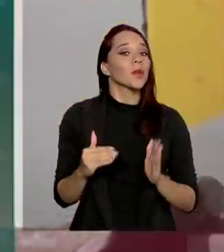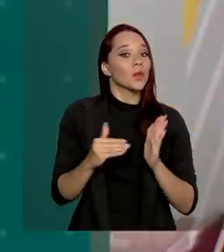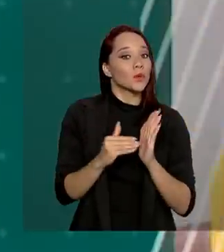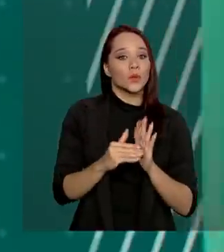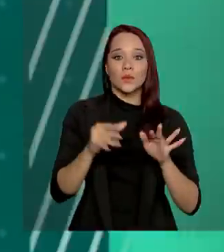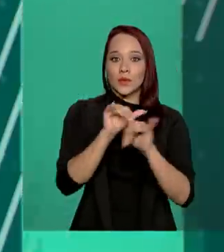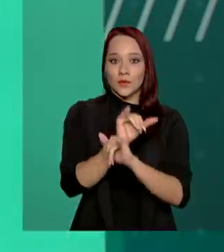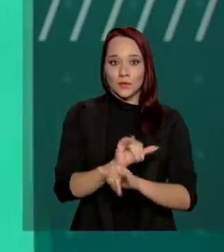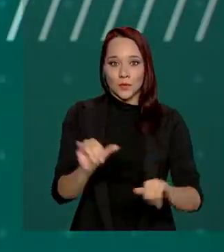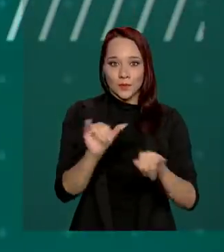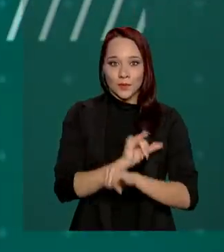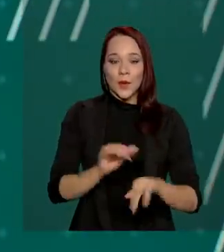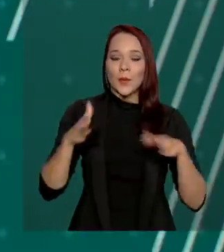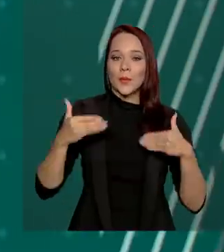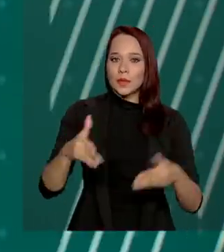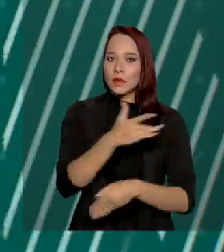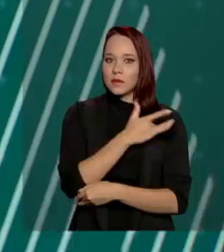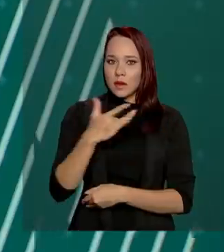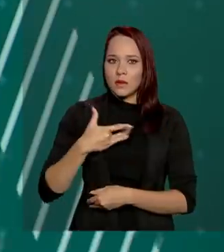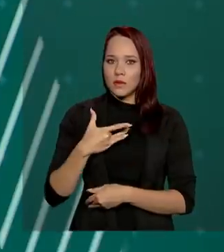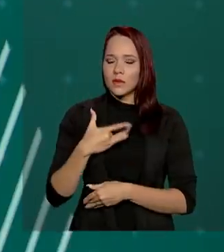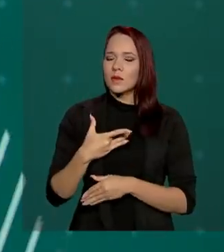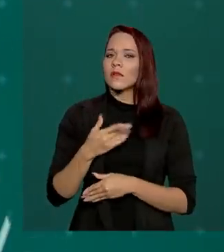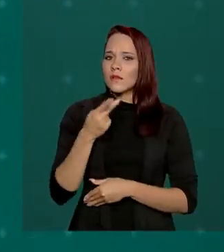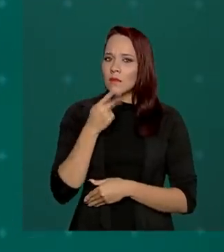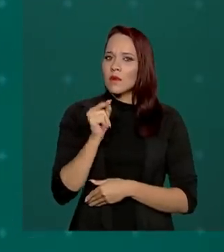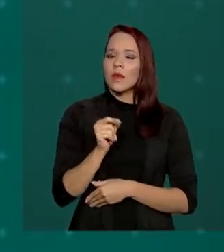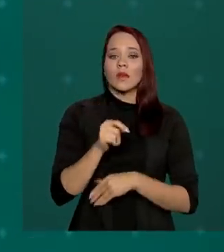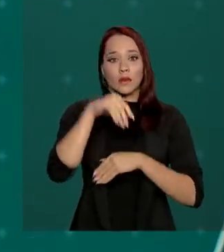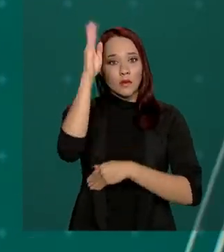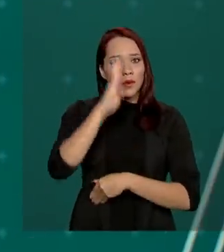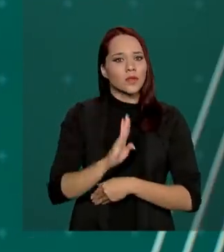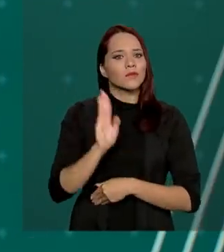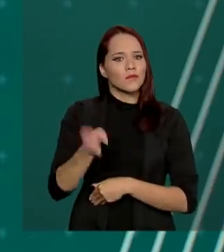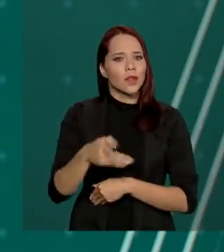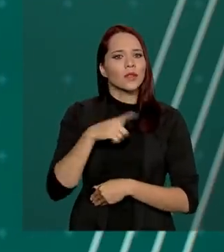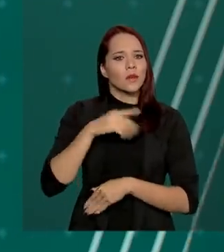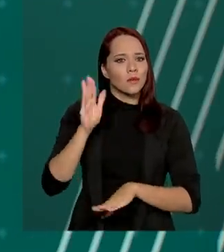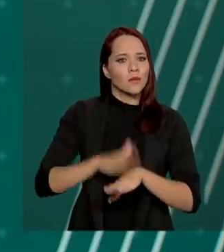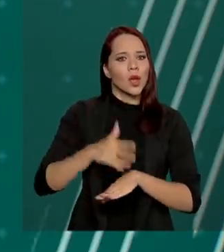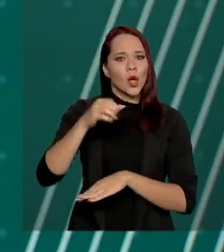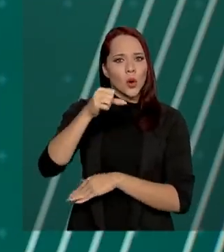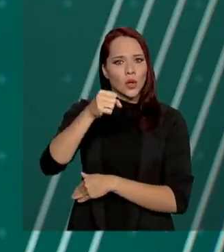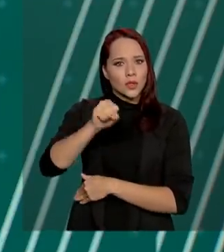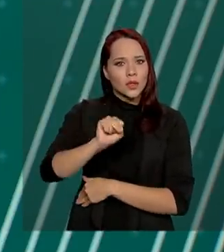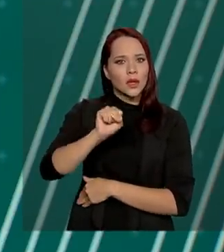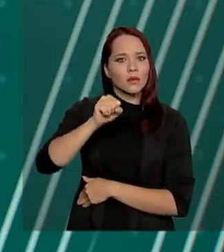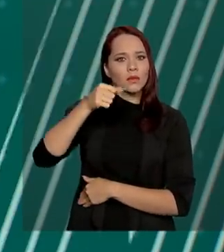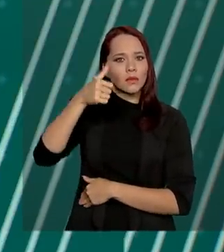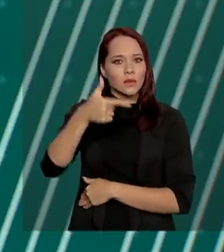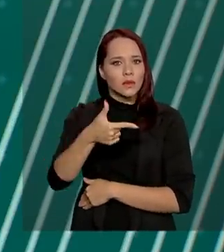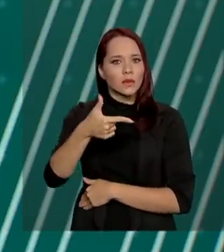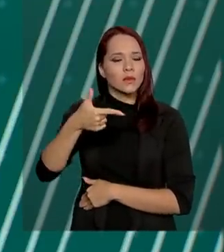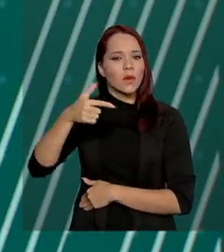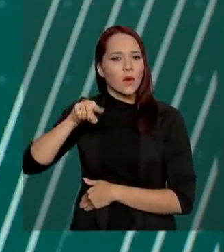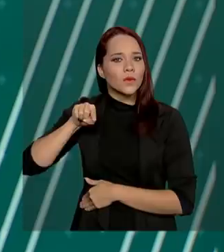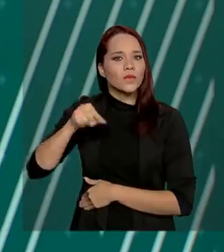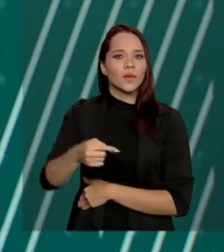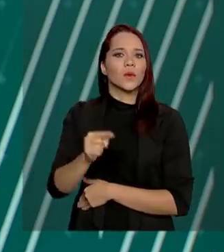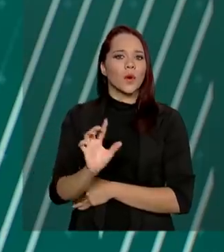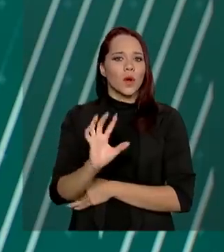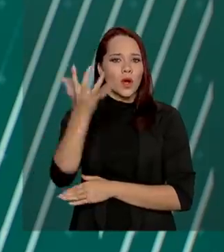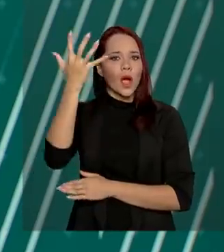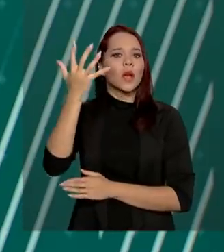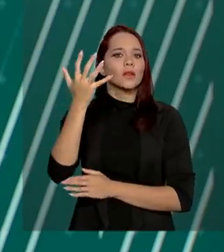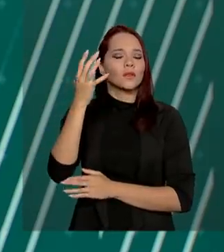dados do Ministério da Saúde mostram que o Brasil possui mais de 802 mil casos confirmados de